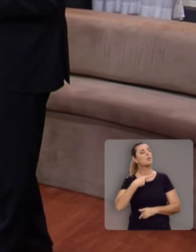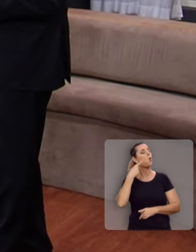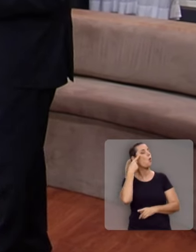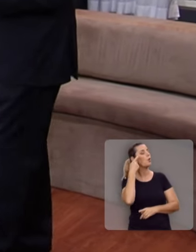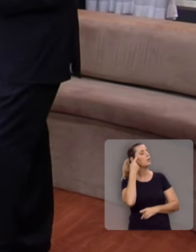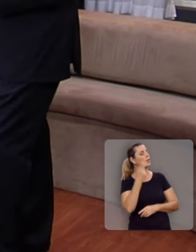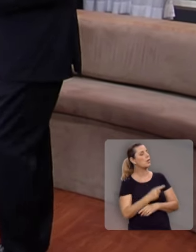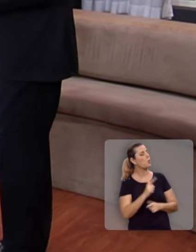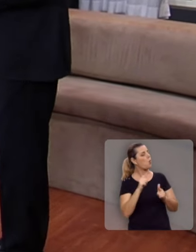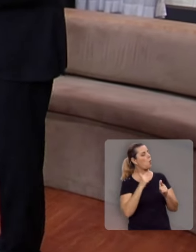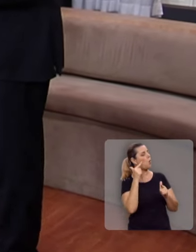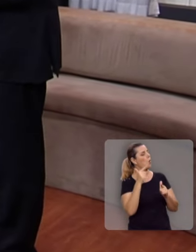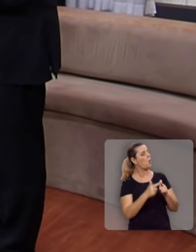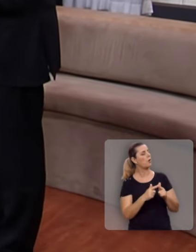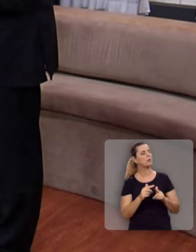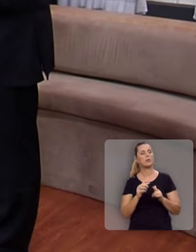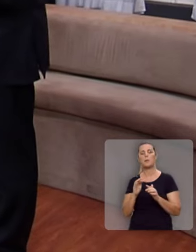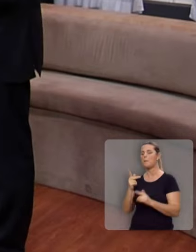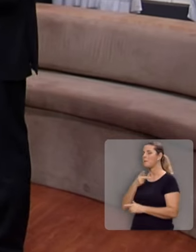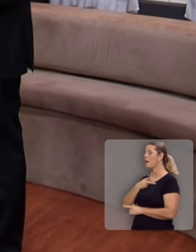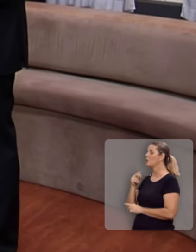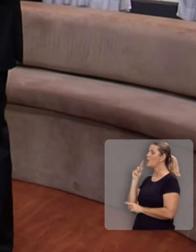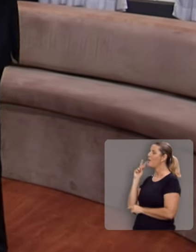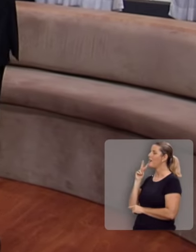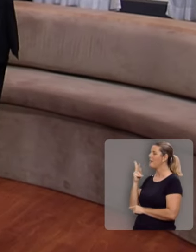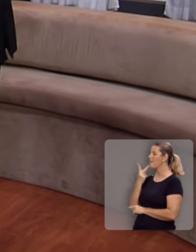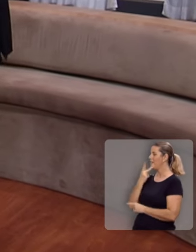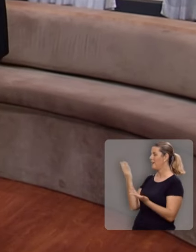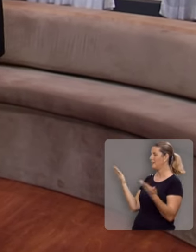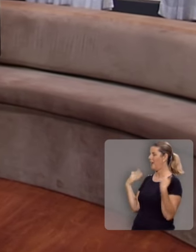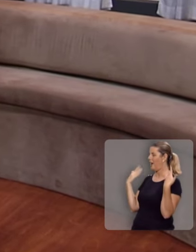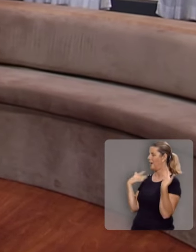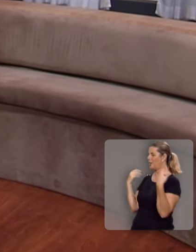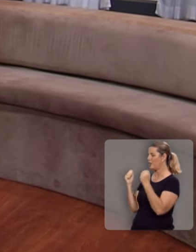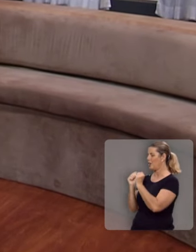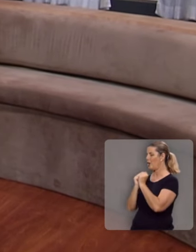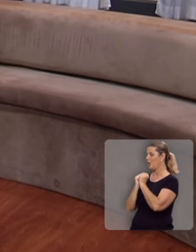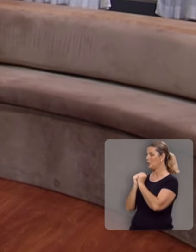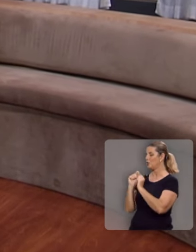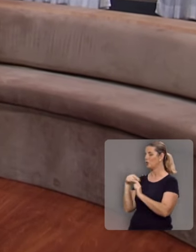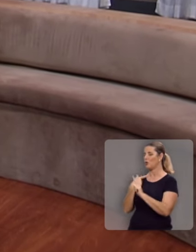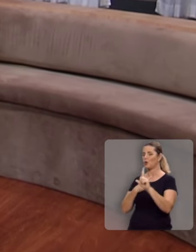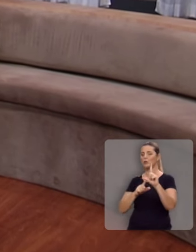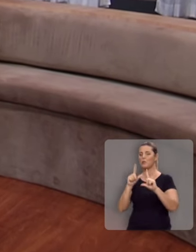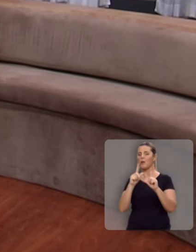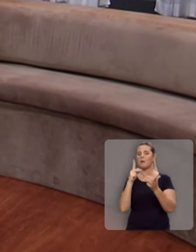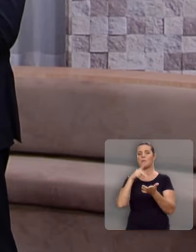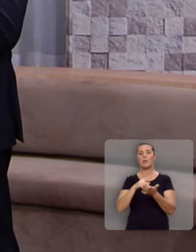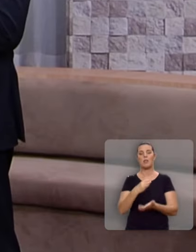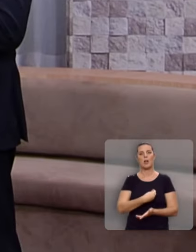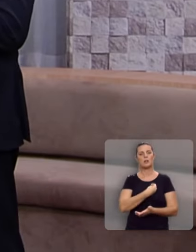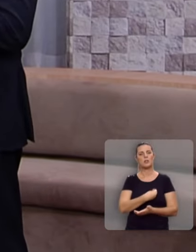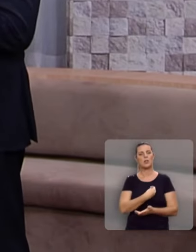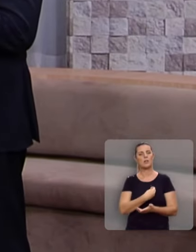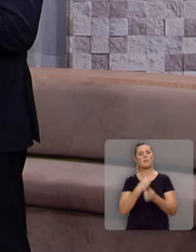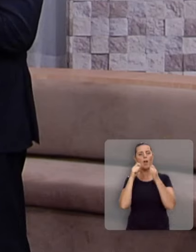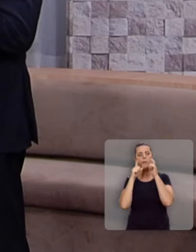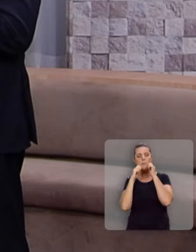convidar o pastor Rodrigo, mais uma vez. Reverendo Hernandes, que alegria estarmos juntos aqui no nosso programa Verdade e Vida. Programa que